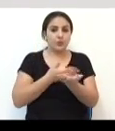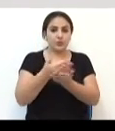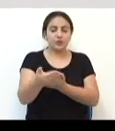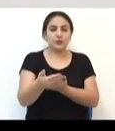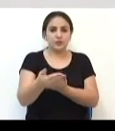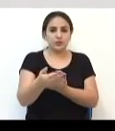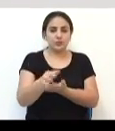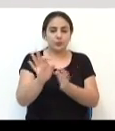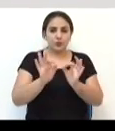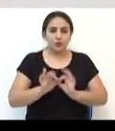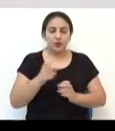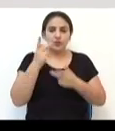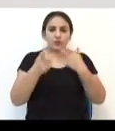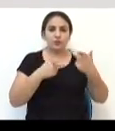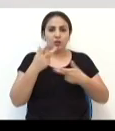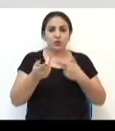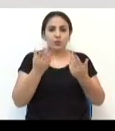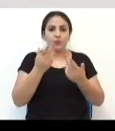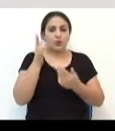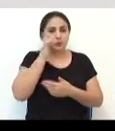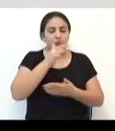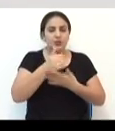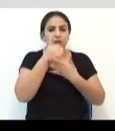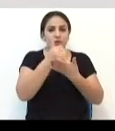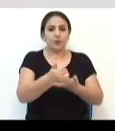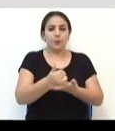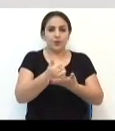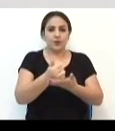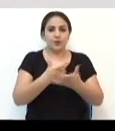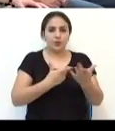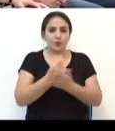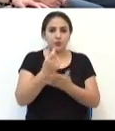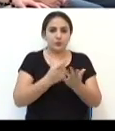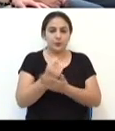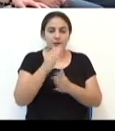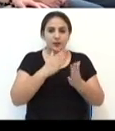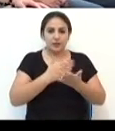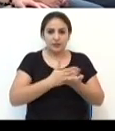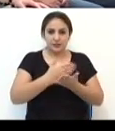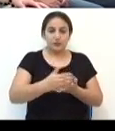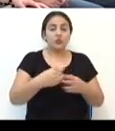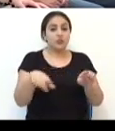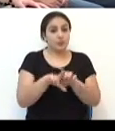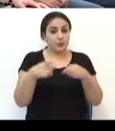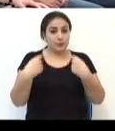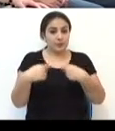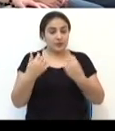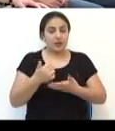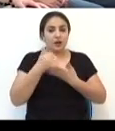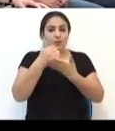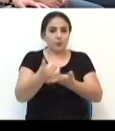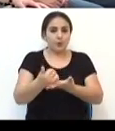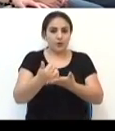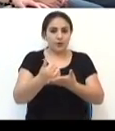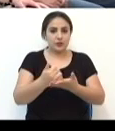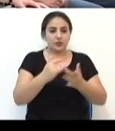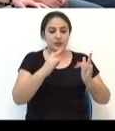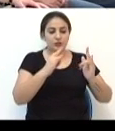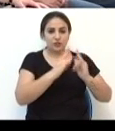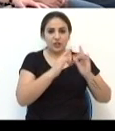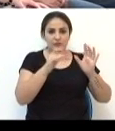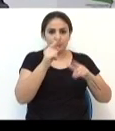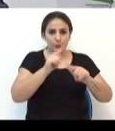projeto e destacou que, para dar suporte aos consumidores, a iniciativa também precisa de apoio dos órgãos